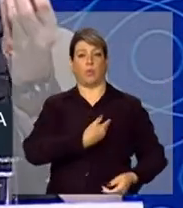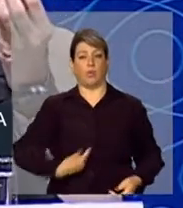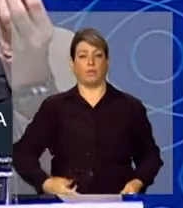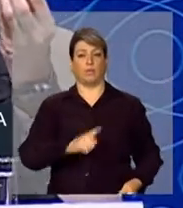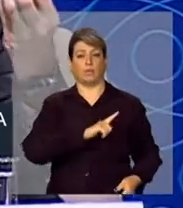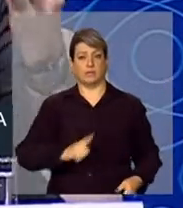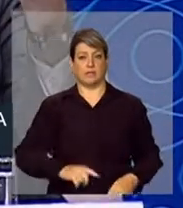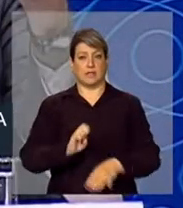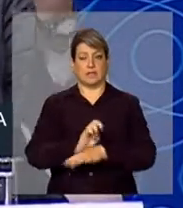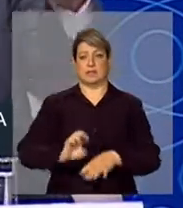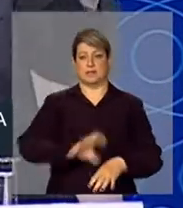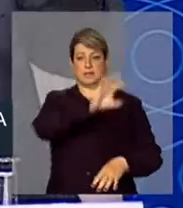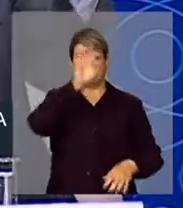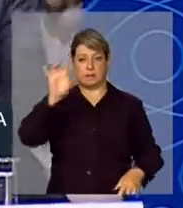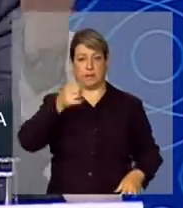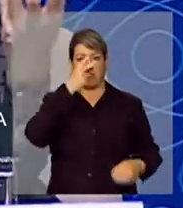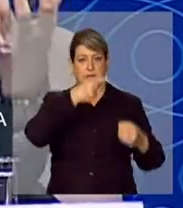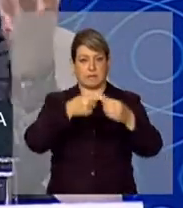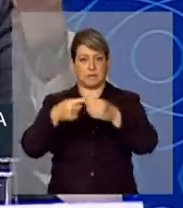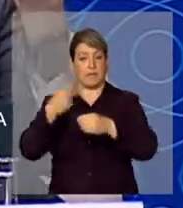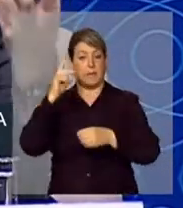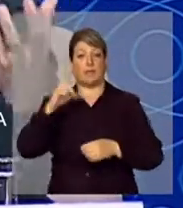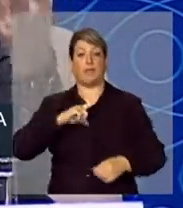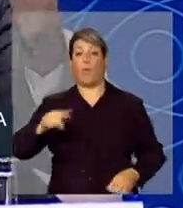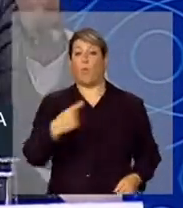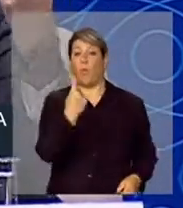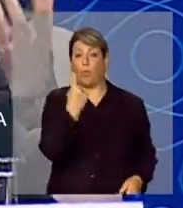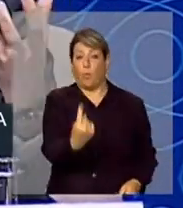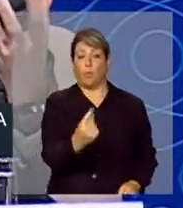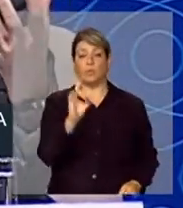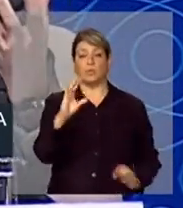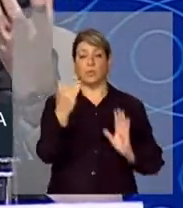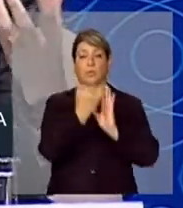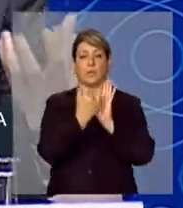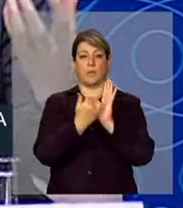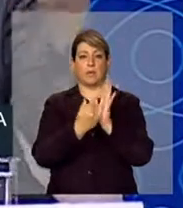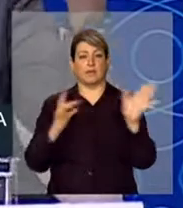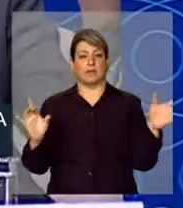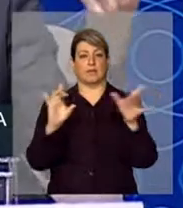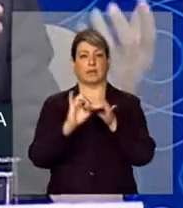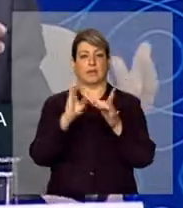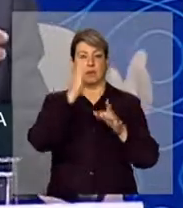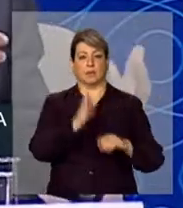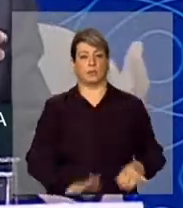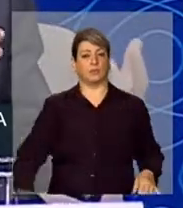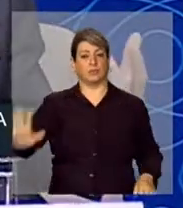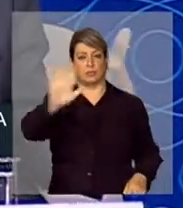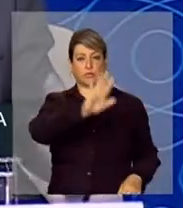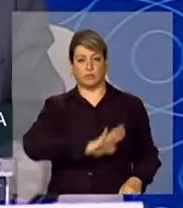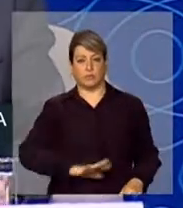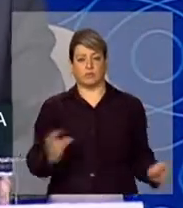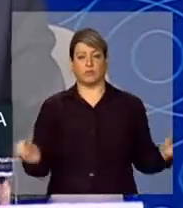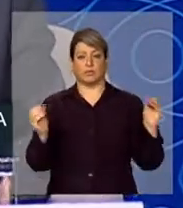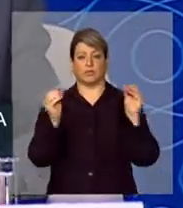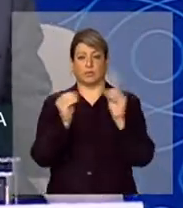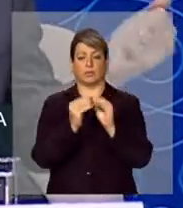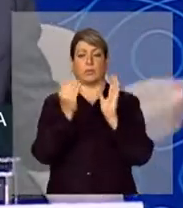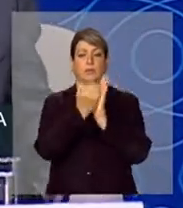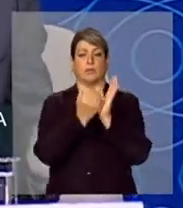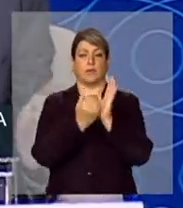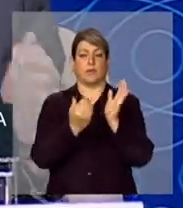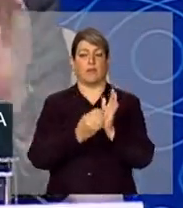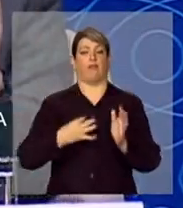cidades-sede, para ter um único programa integrado em todo o país, complementar ao programa de voluntários